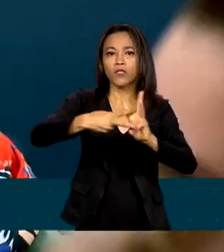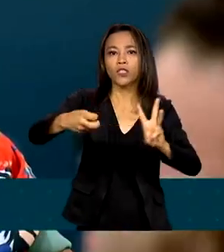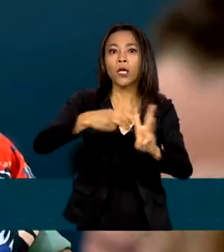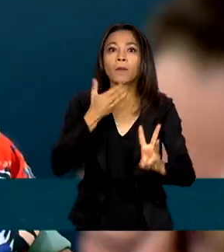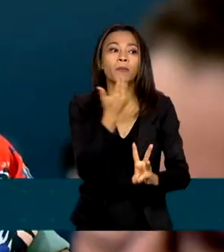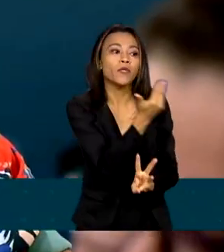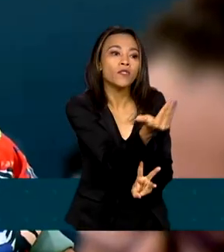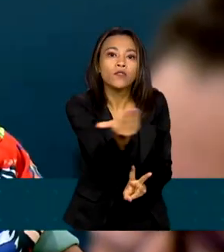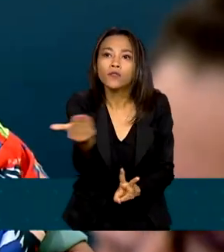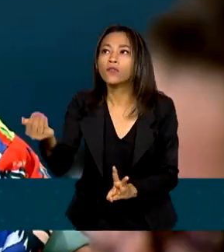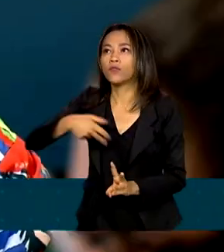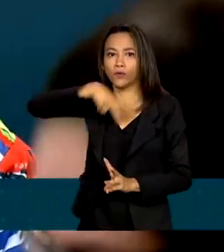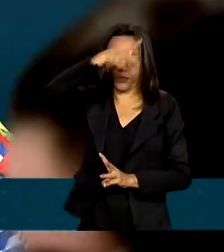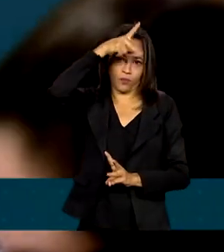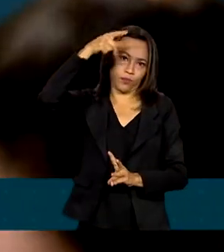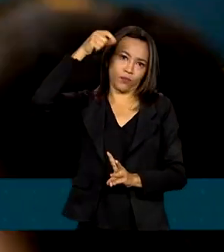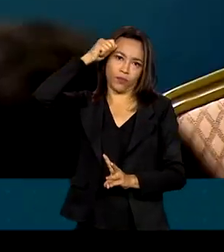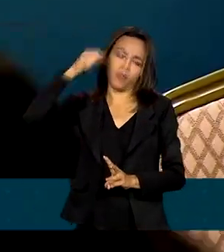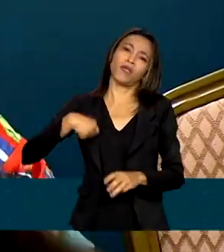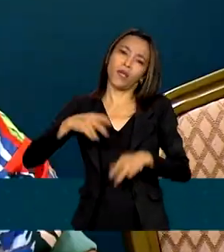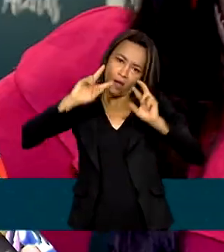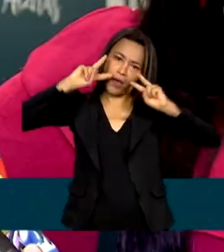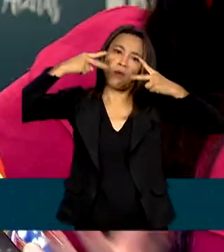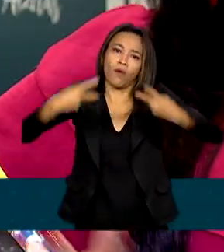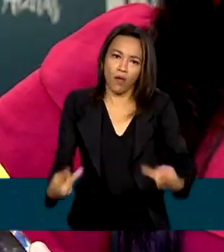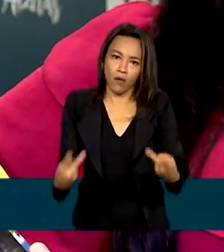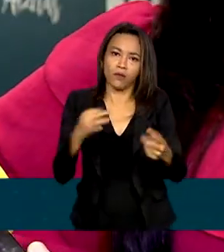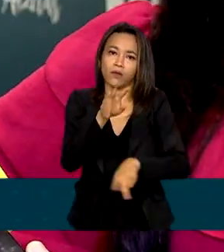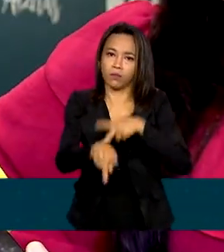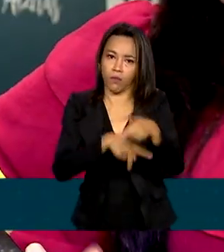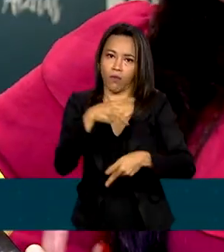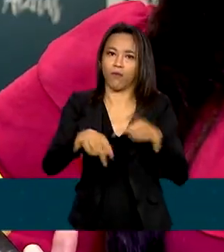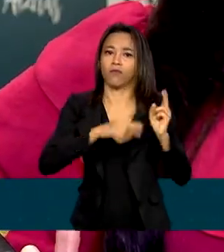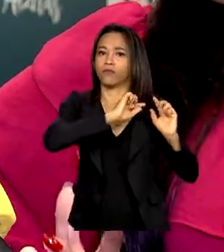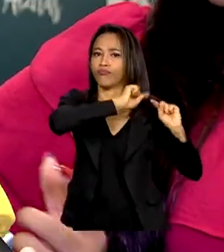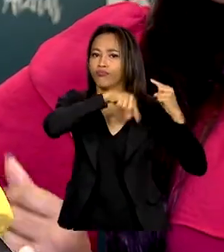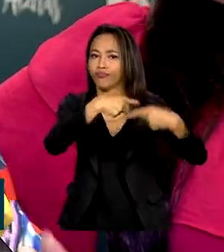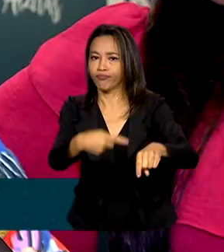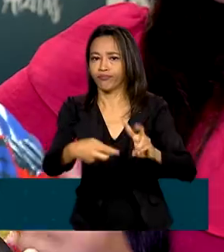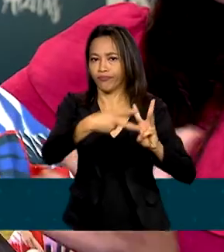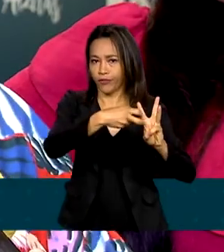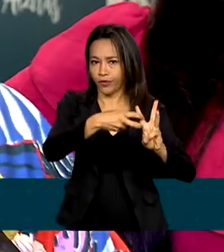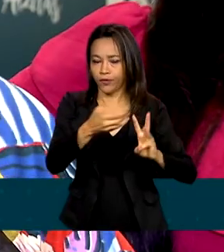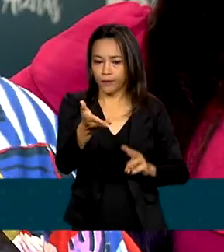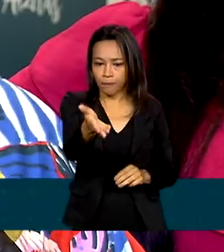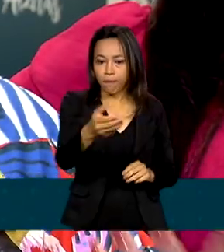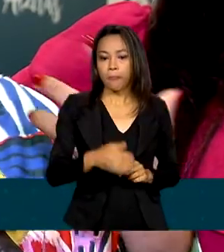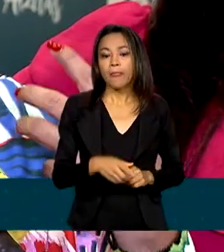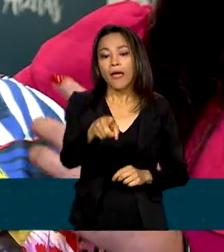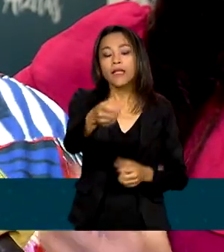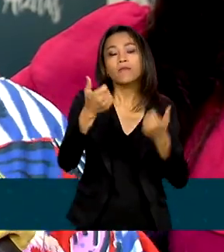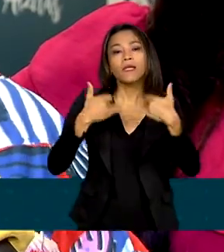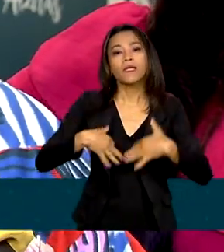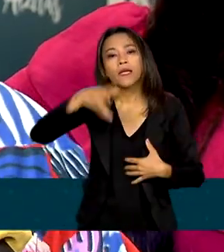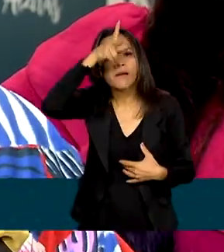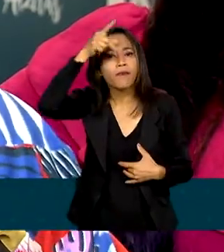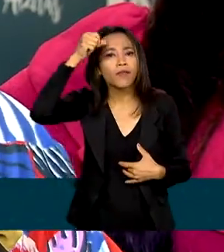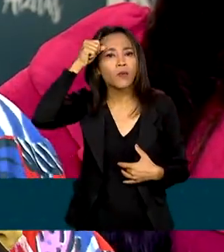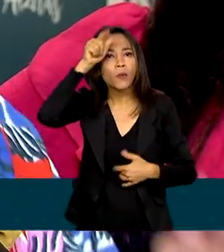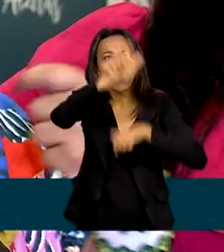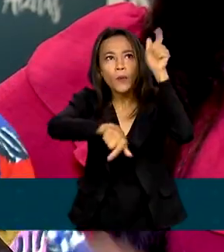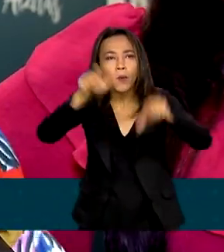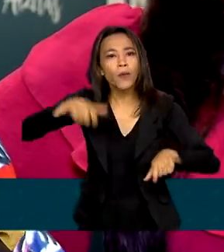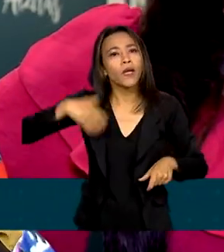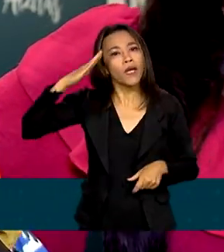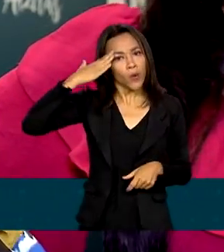reconheçam os povos originários. É muito importante que as prefeituras também possam compreender os povos indígenas